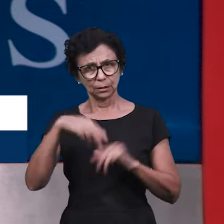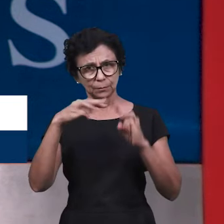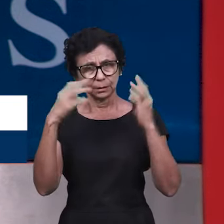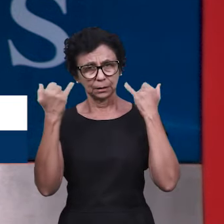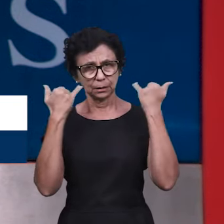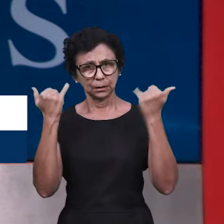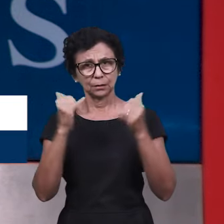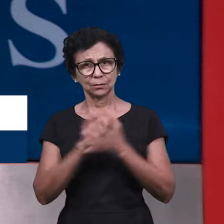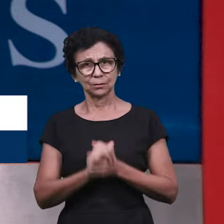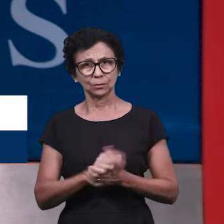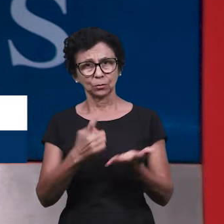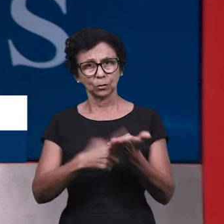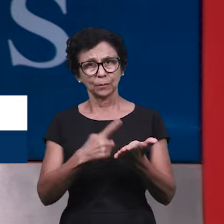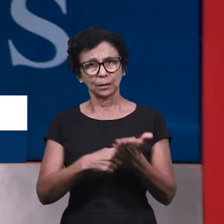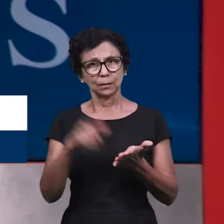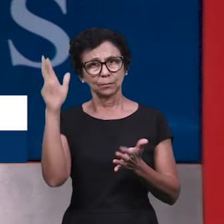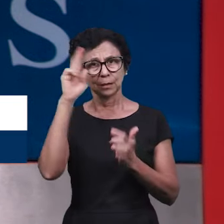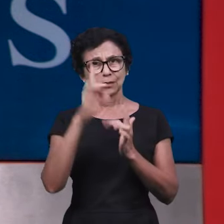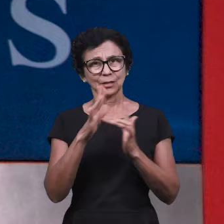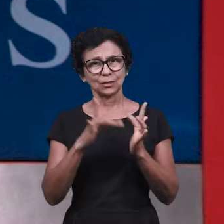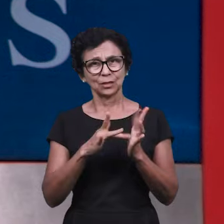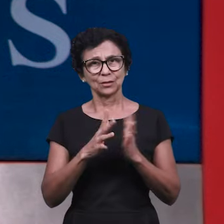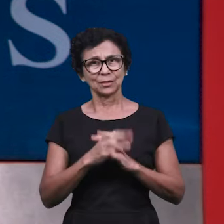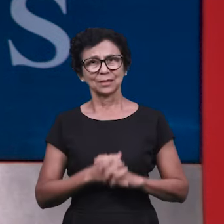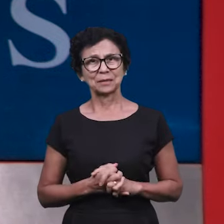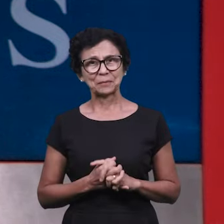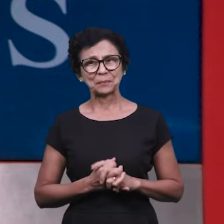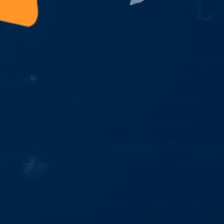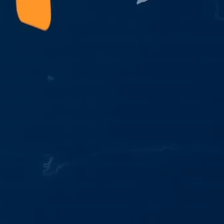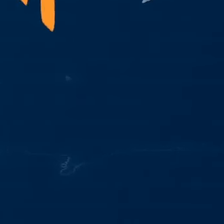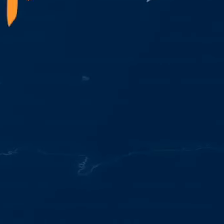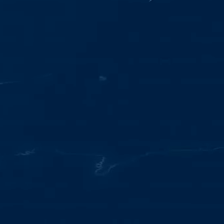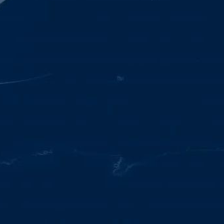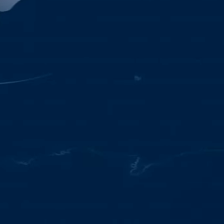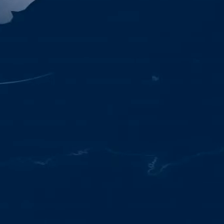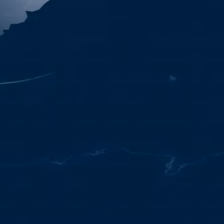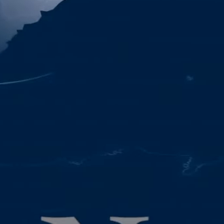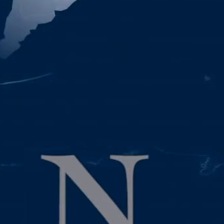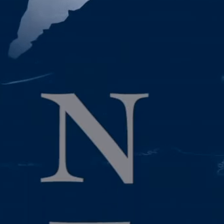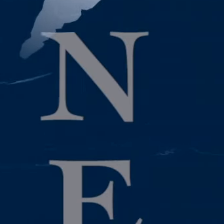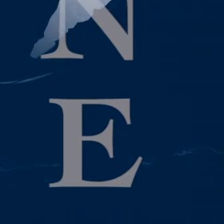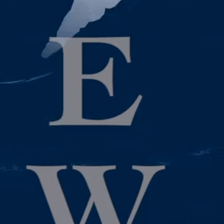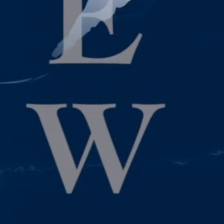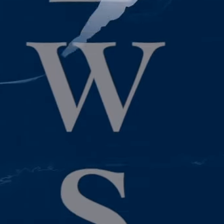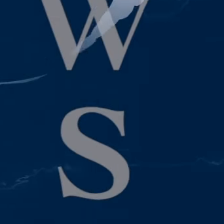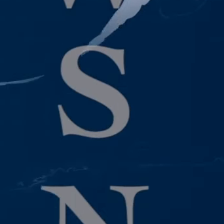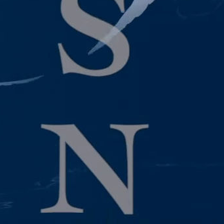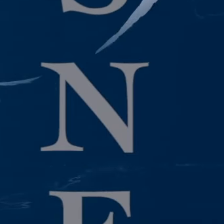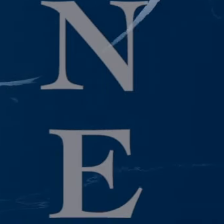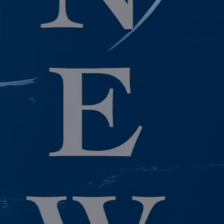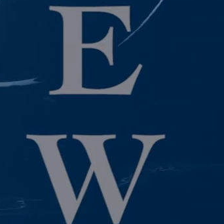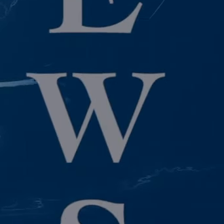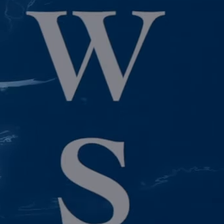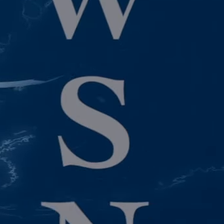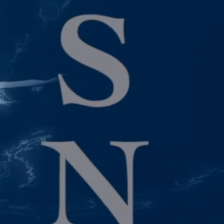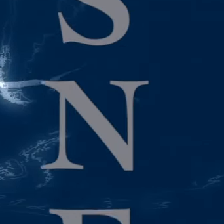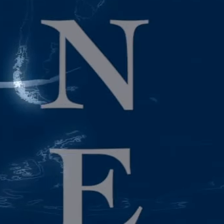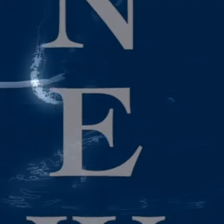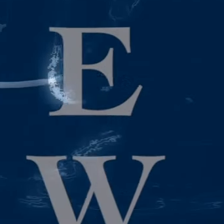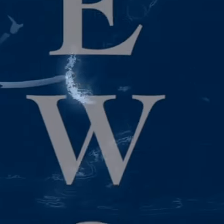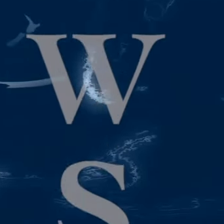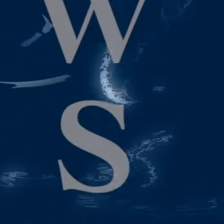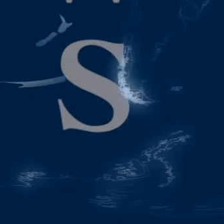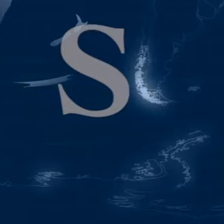Combinado? Que Deus abençoe e a paz do Senhor Jesus! Amém! Amém!